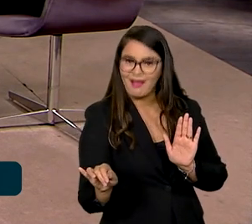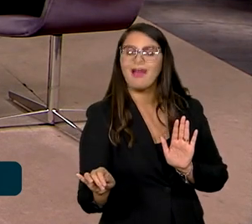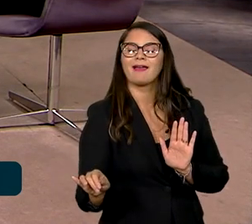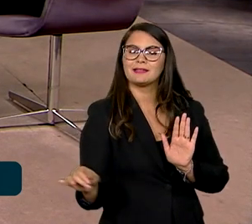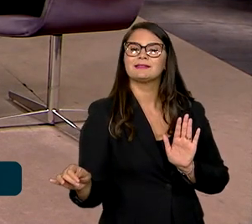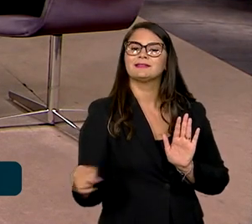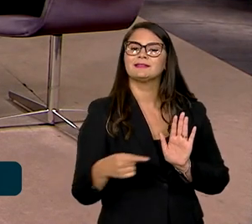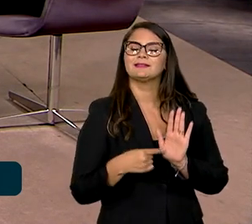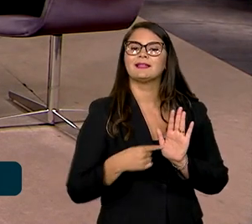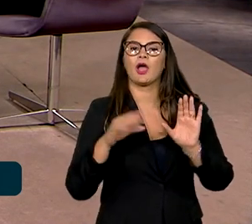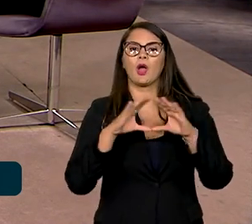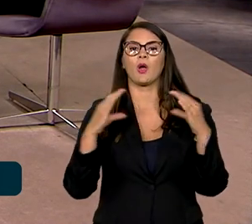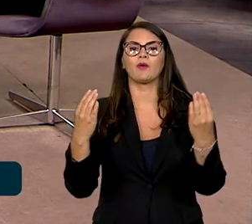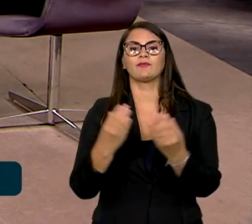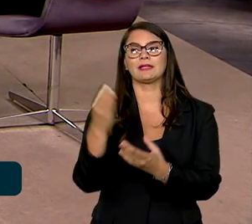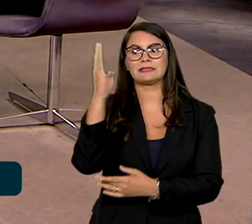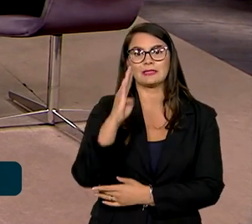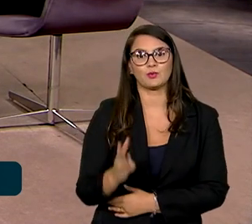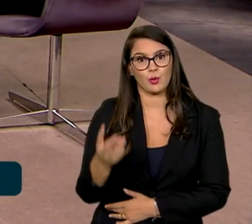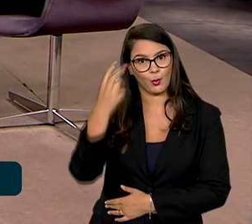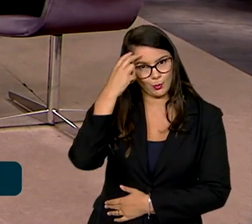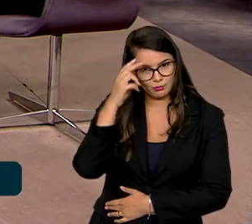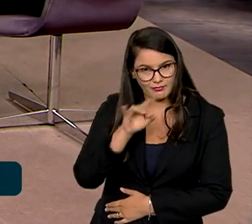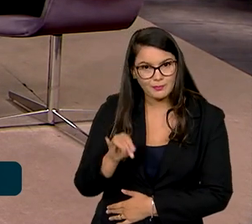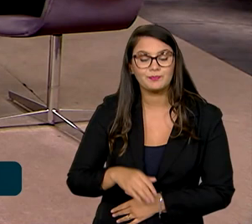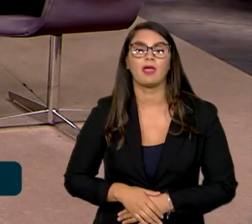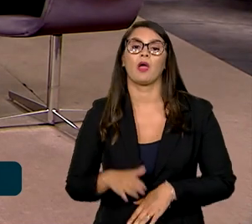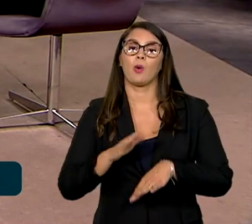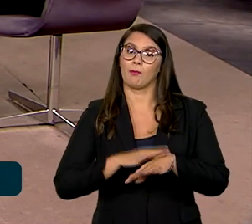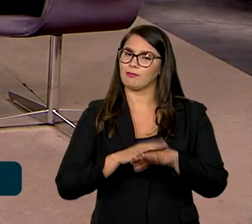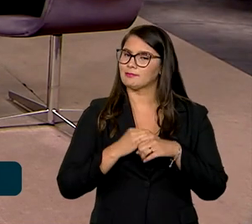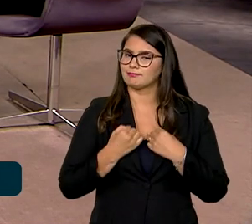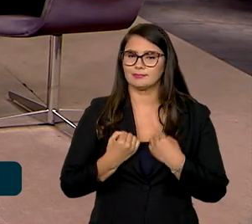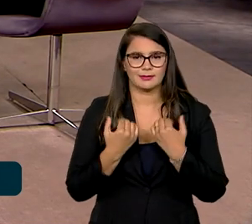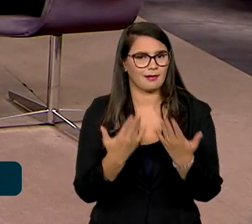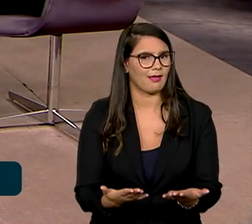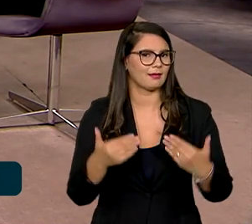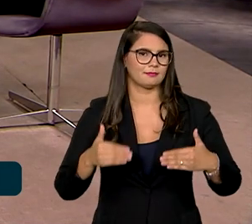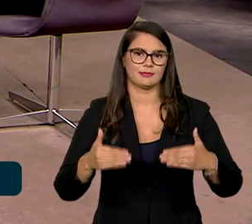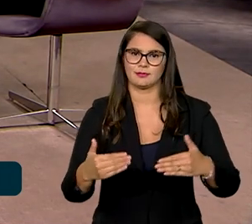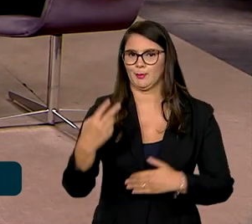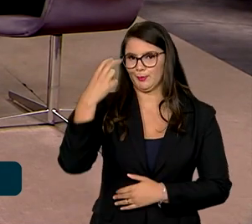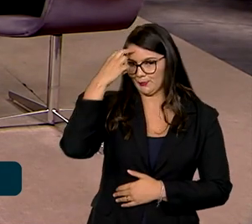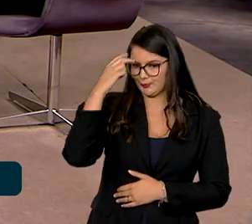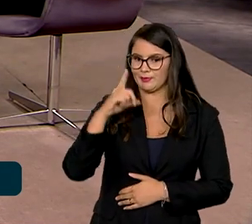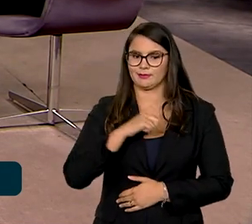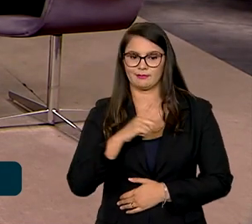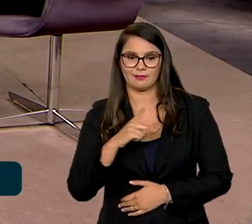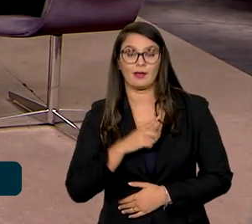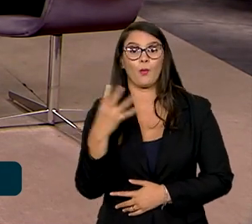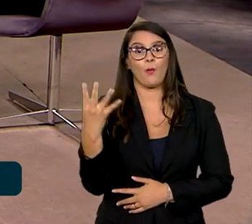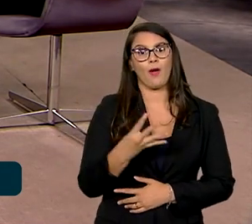fruto da Conferência Nacional de Cultura. A gente está num momento de muita entrega no Ministério da Cultura. A gente está fazendo a